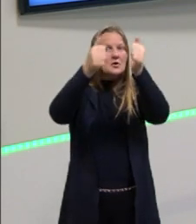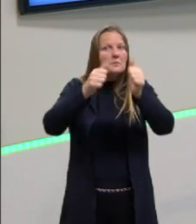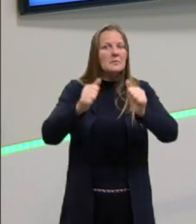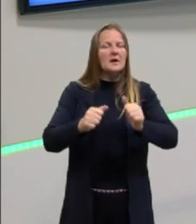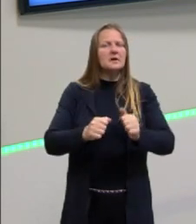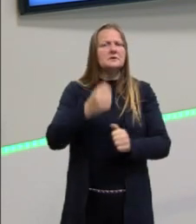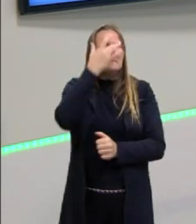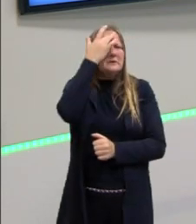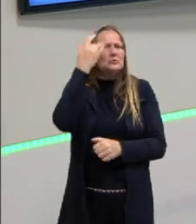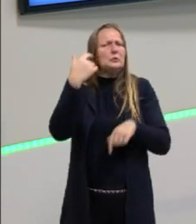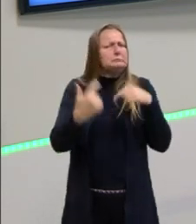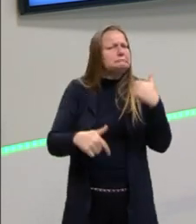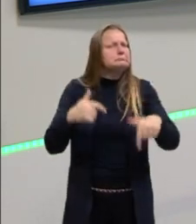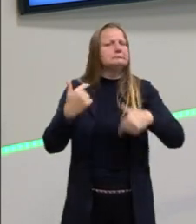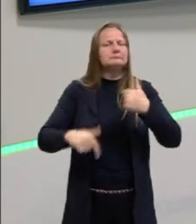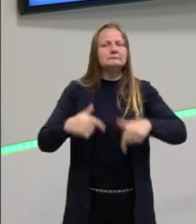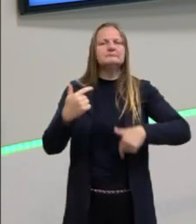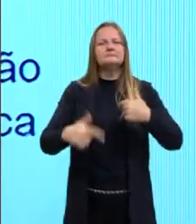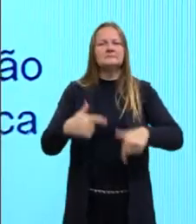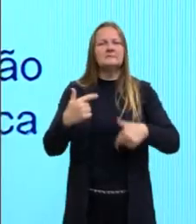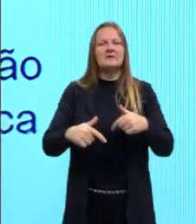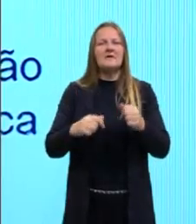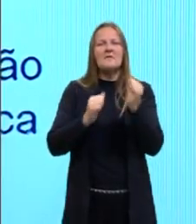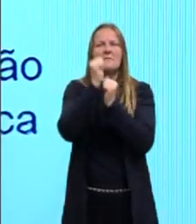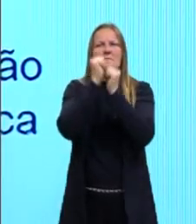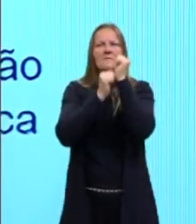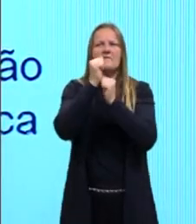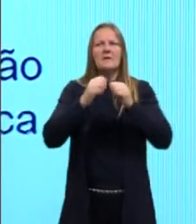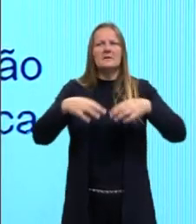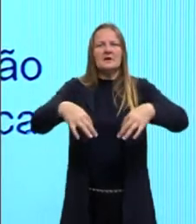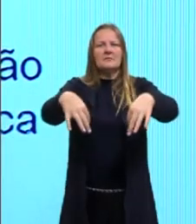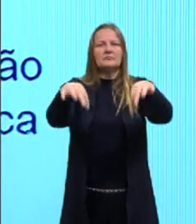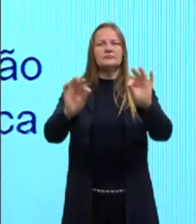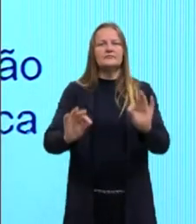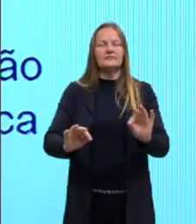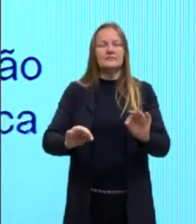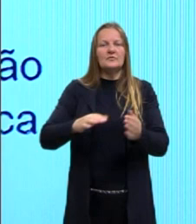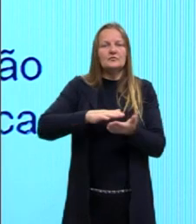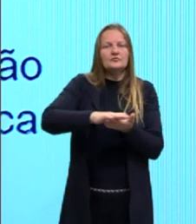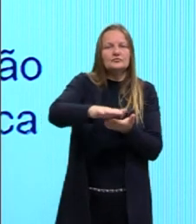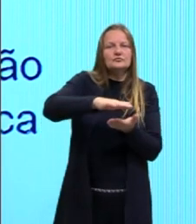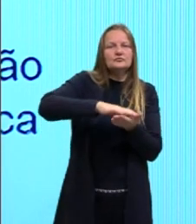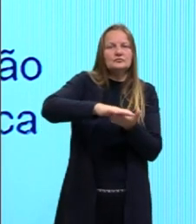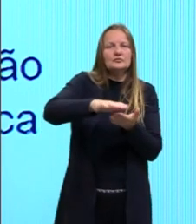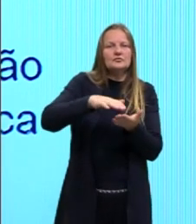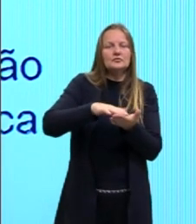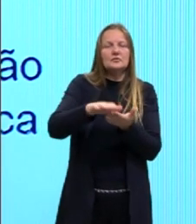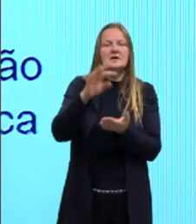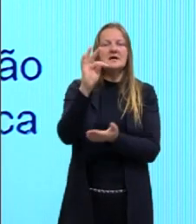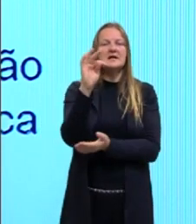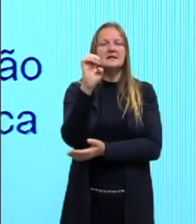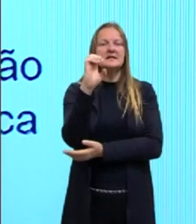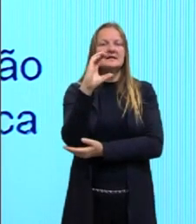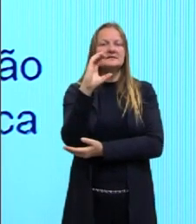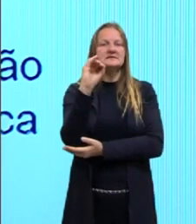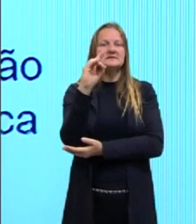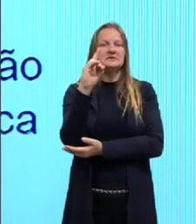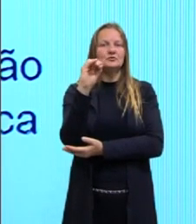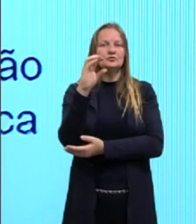indústria têxtil, aqui nós temos uma pessoa trabalhando ali, daquela forma bem